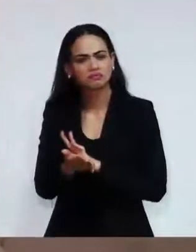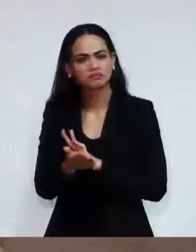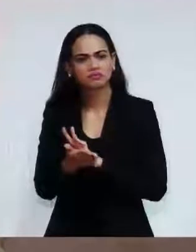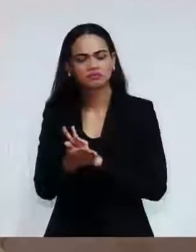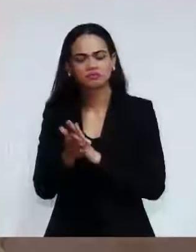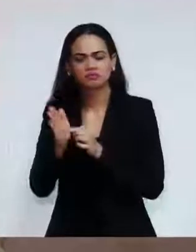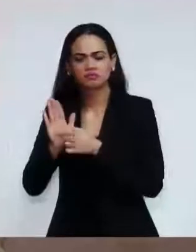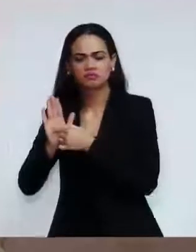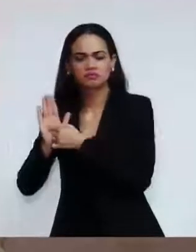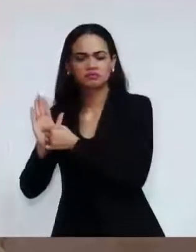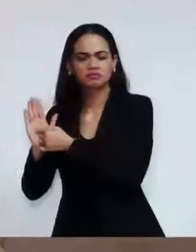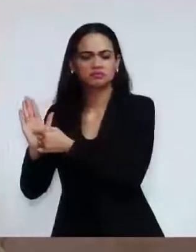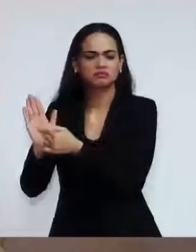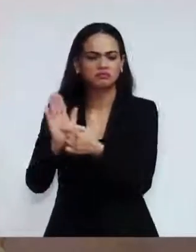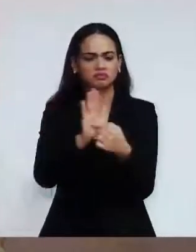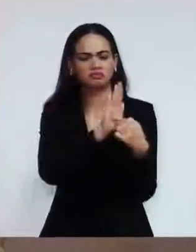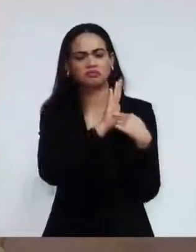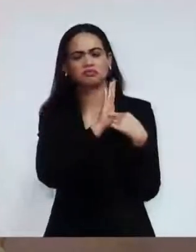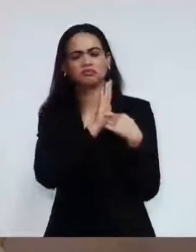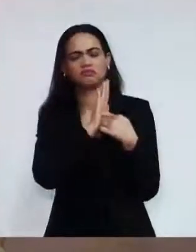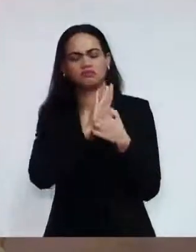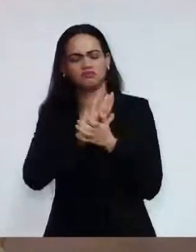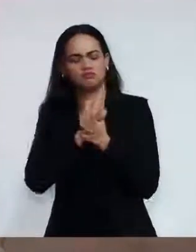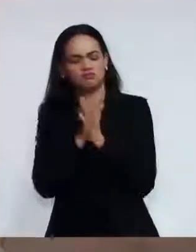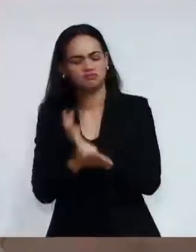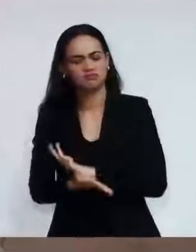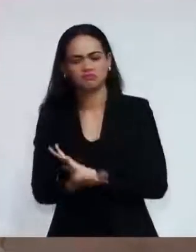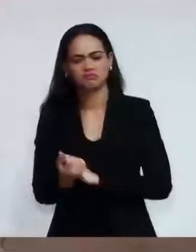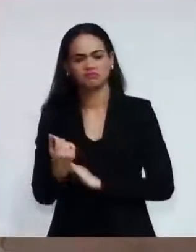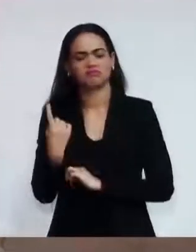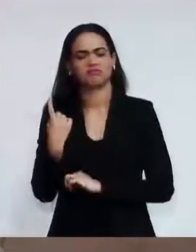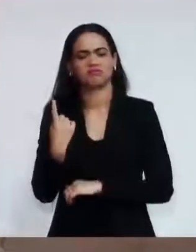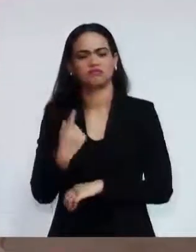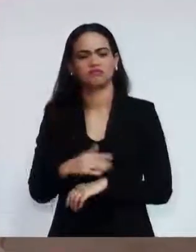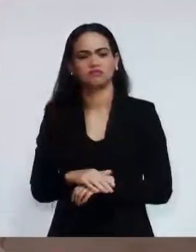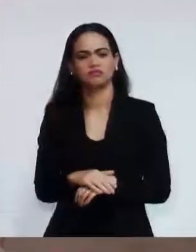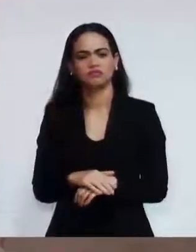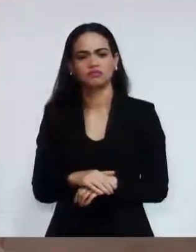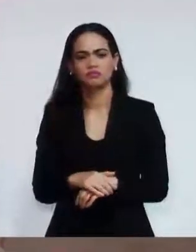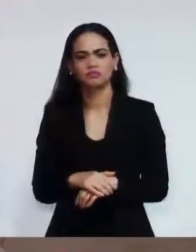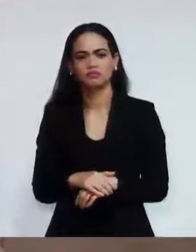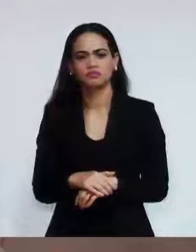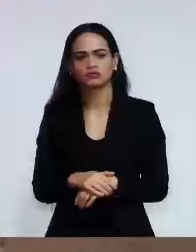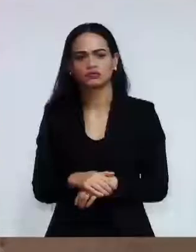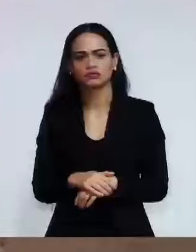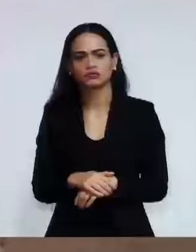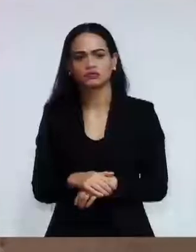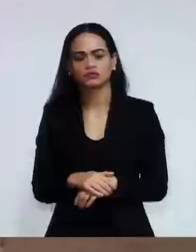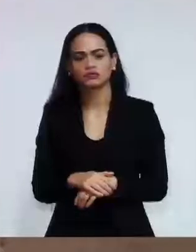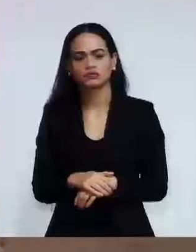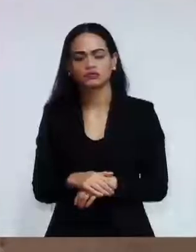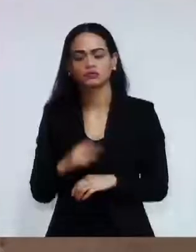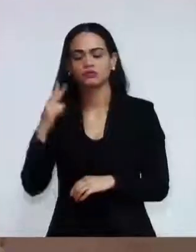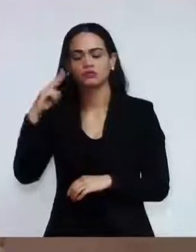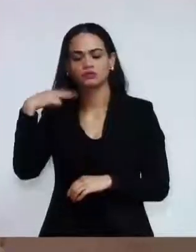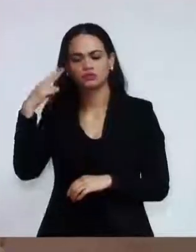Expor um servidor público? Porque para o nobre vereador, só fiscalizar